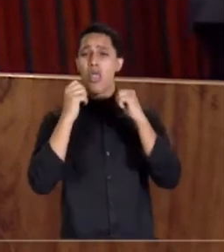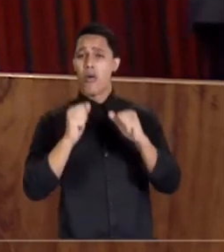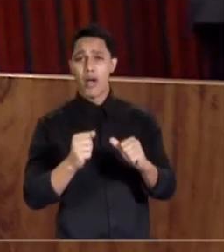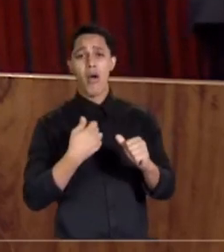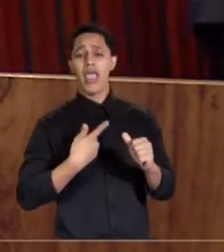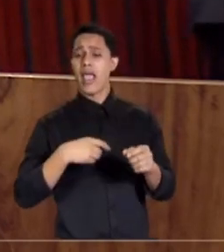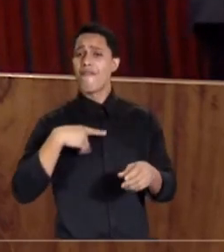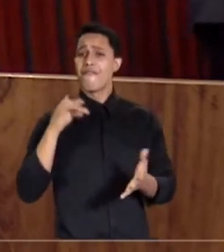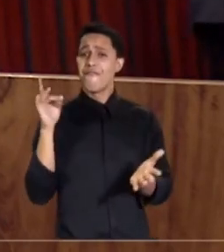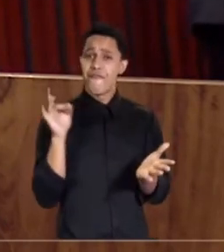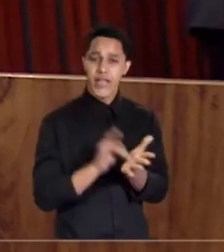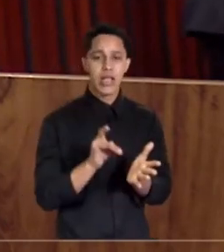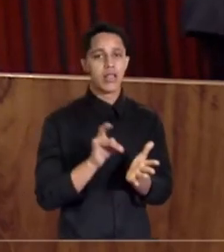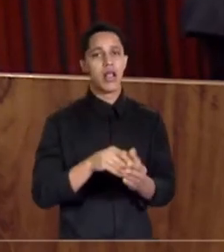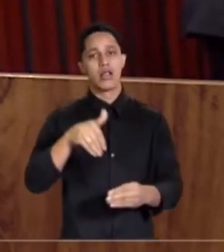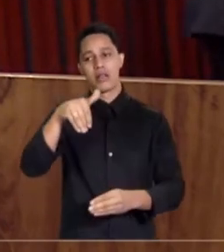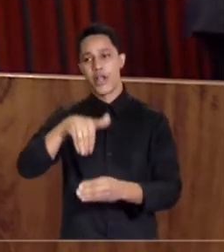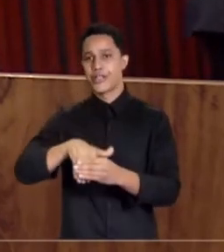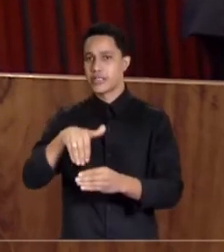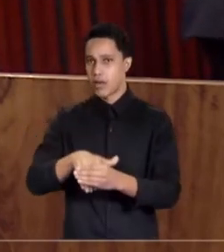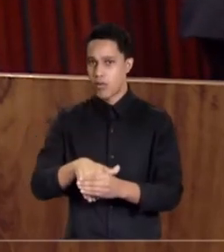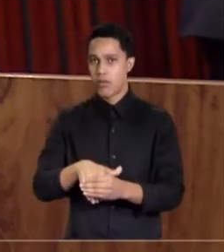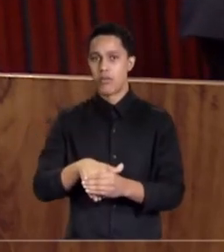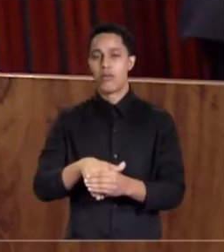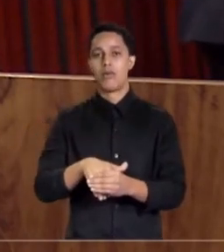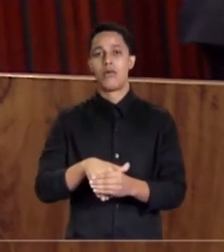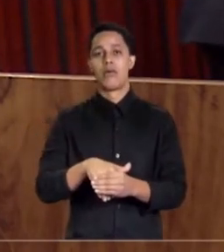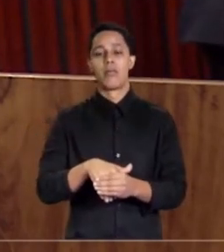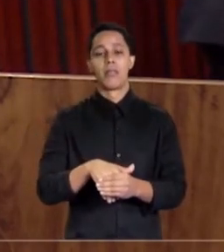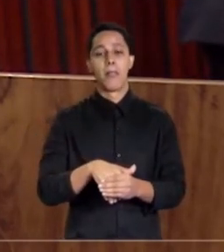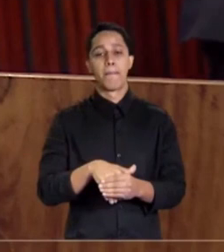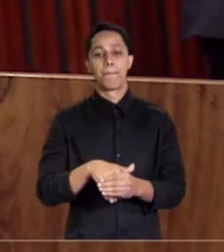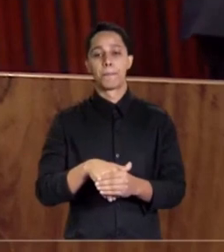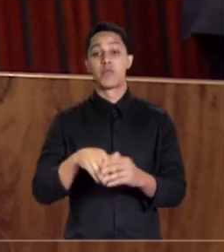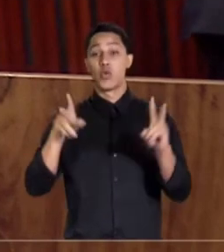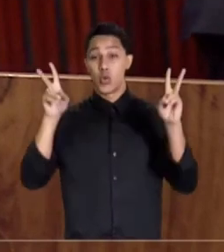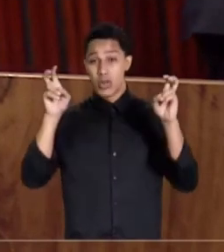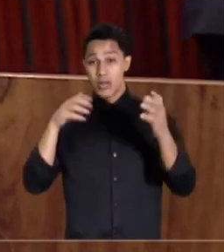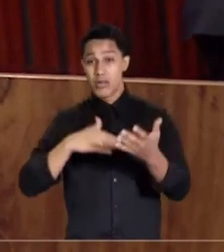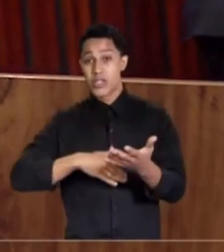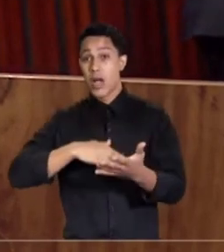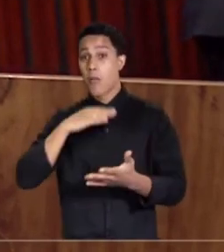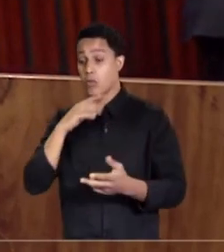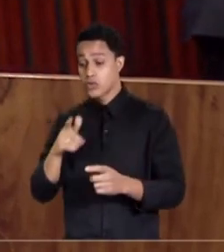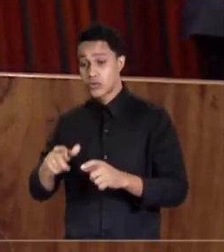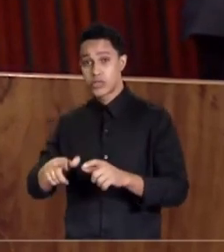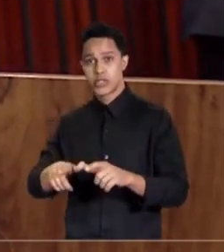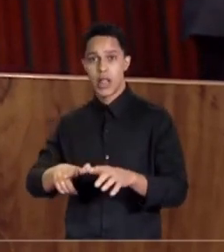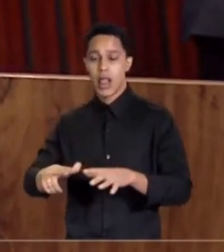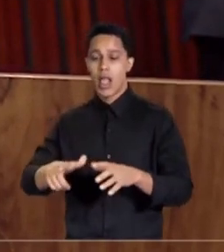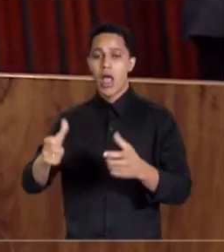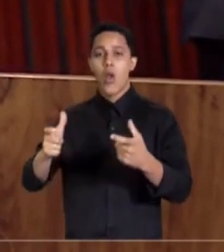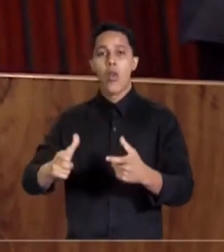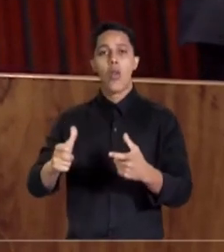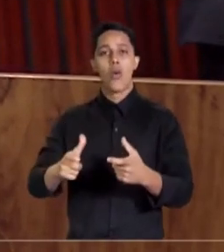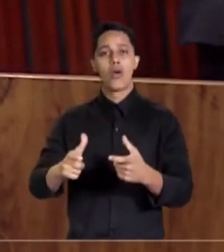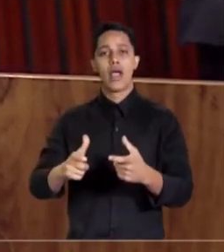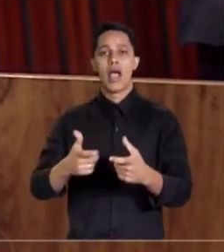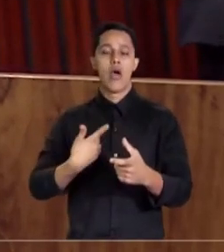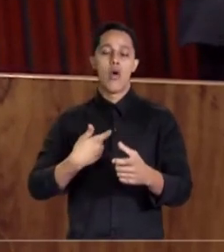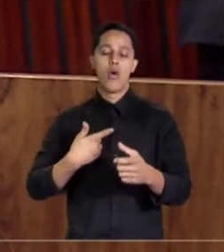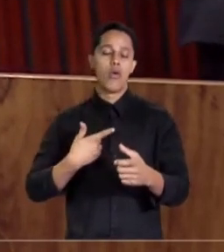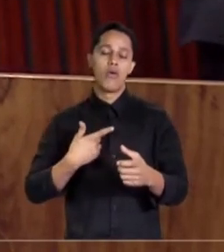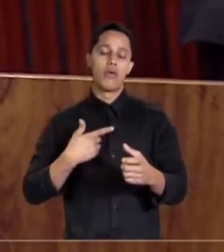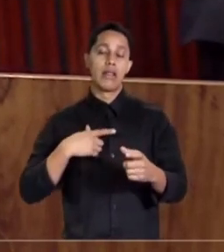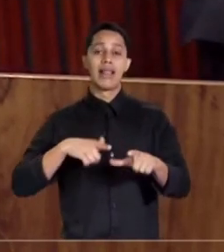a legitimidade das eleições, em caso de abuso no exercício de cargo, emprego ou função